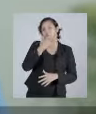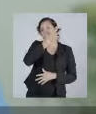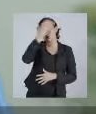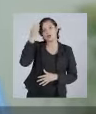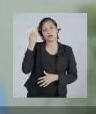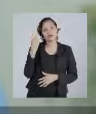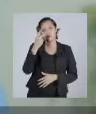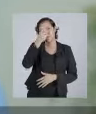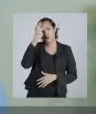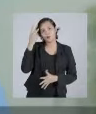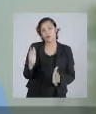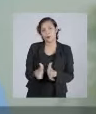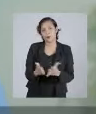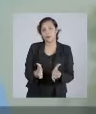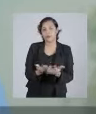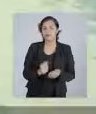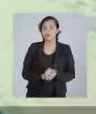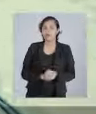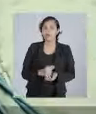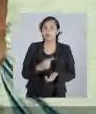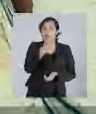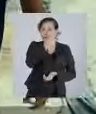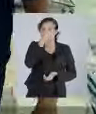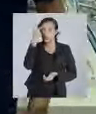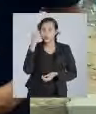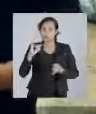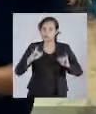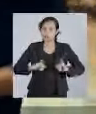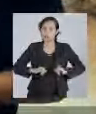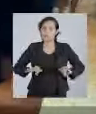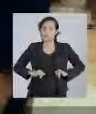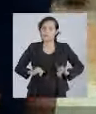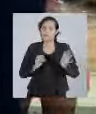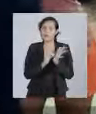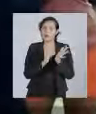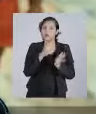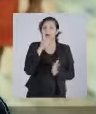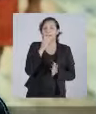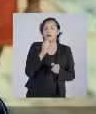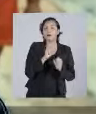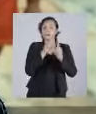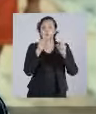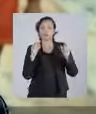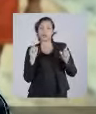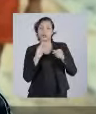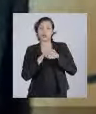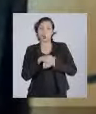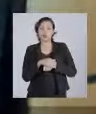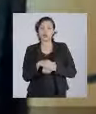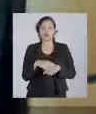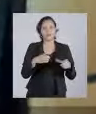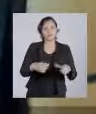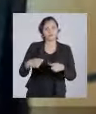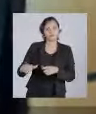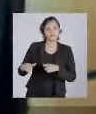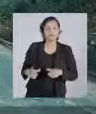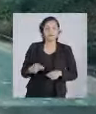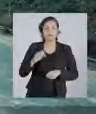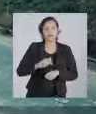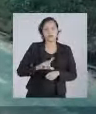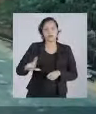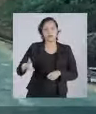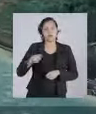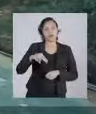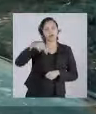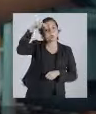esqueceu das pessoas mais pobres. A maioria das pessoas que sofrem com falta d'água, noite e dia, vivem nas zonas leste e